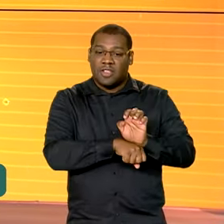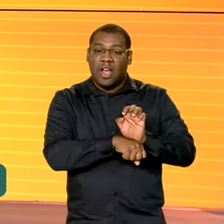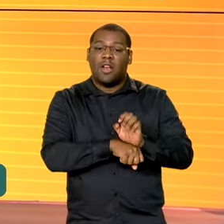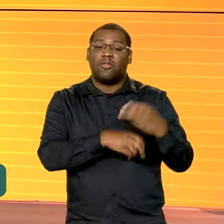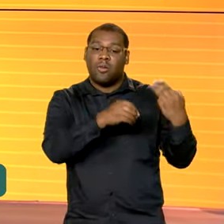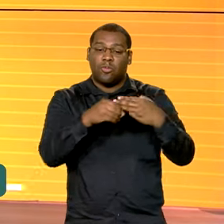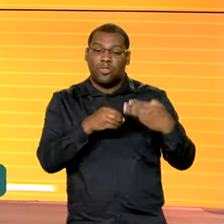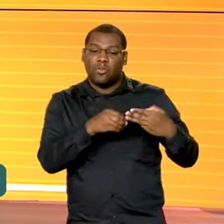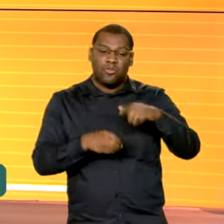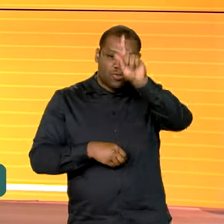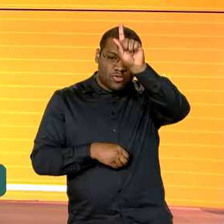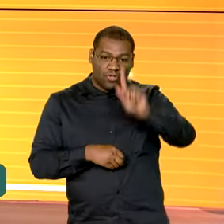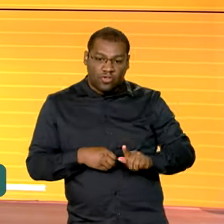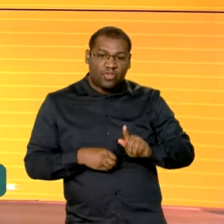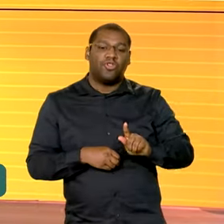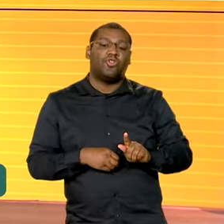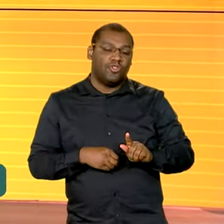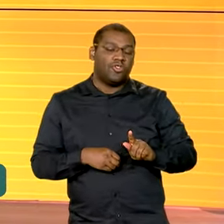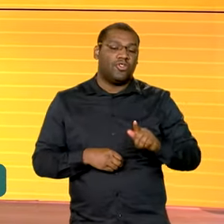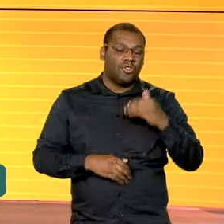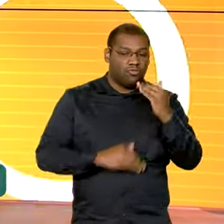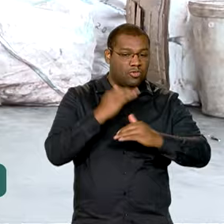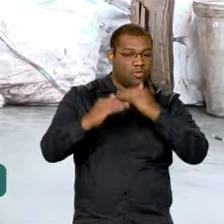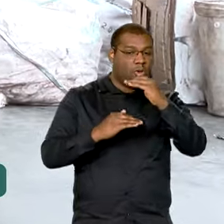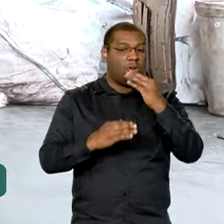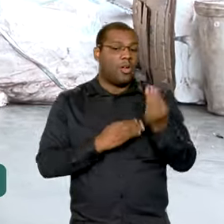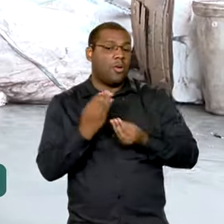com relação aos recursos destinados ao setor.